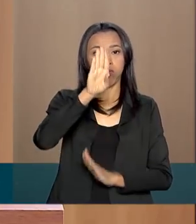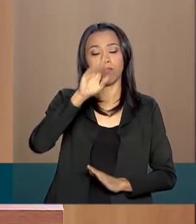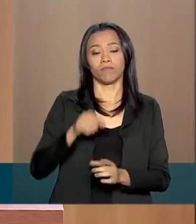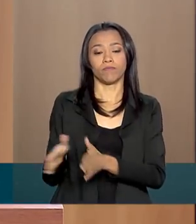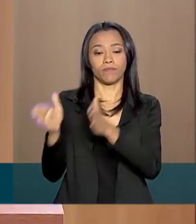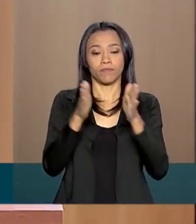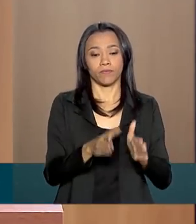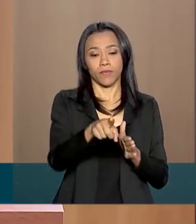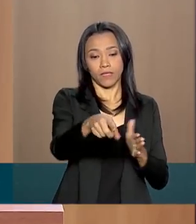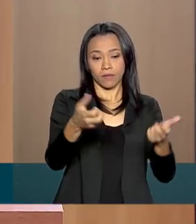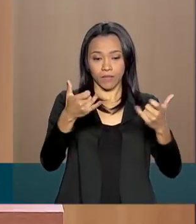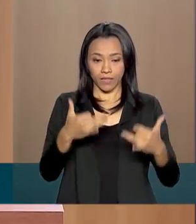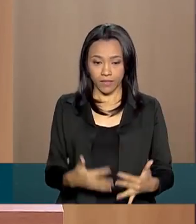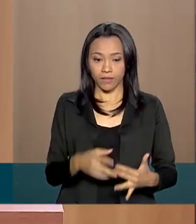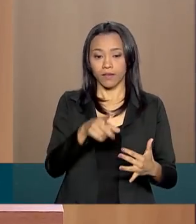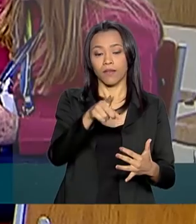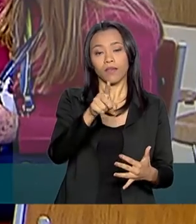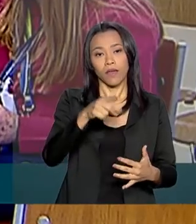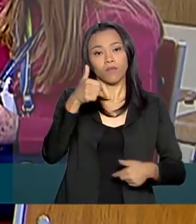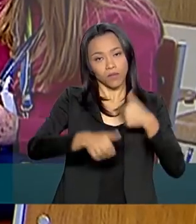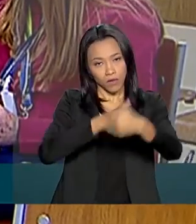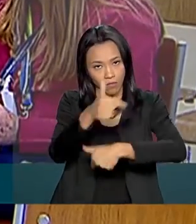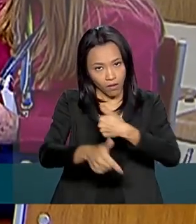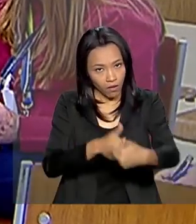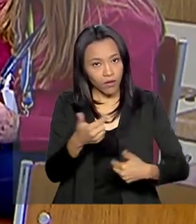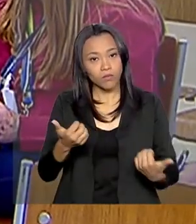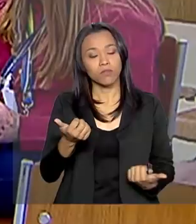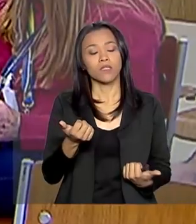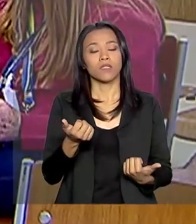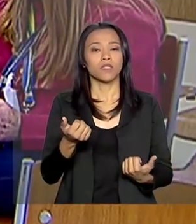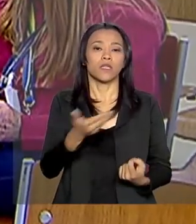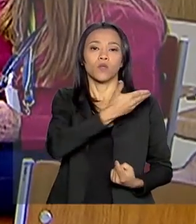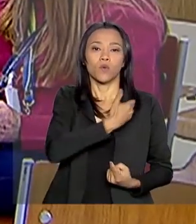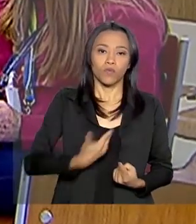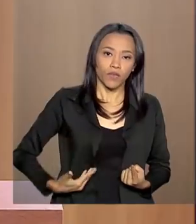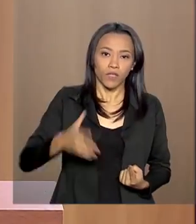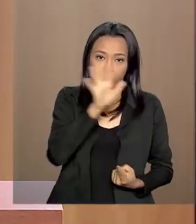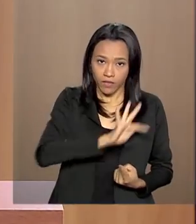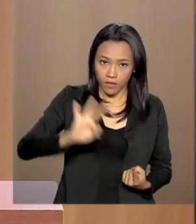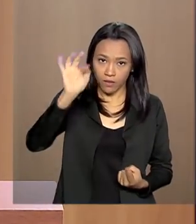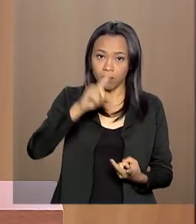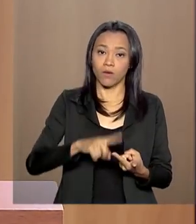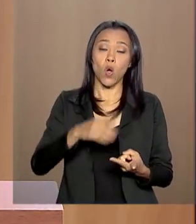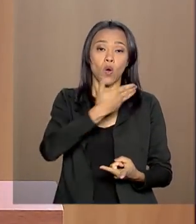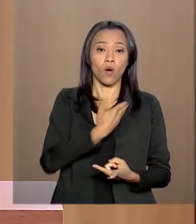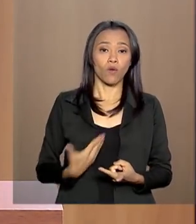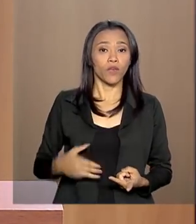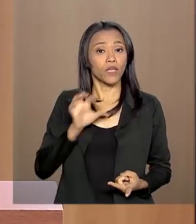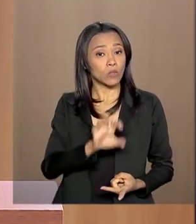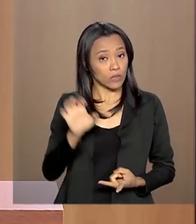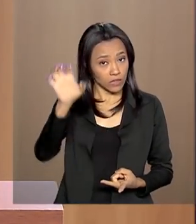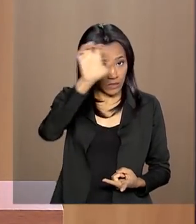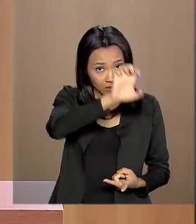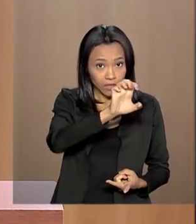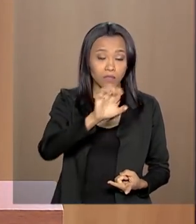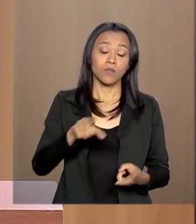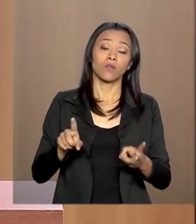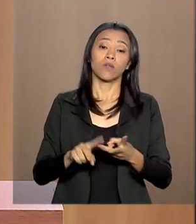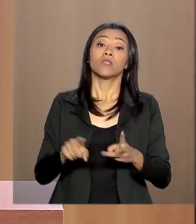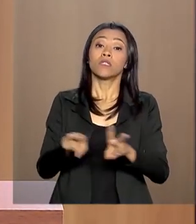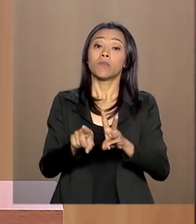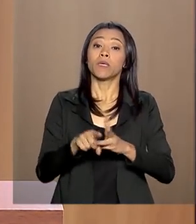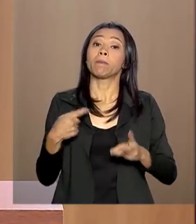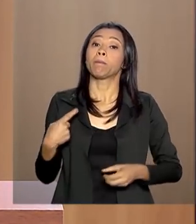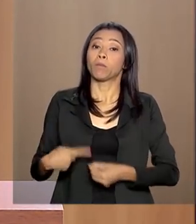envolve tanto o governo federal como o governo estadual e o município